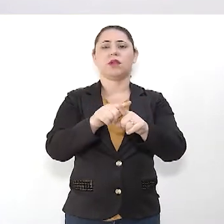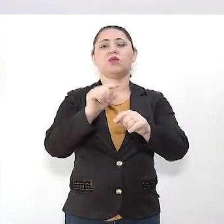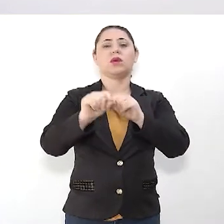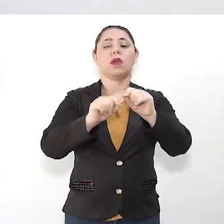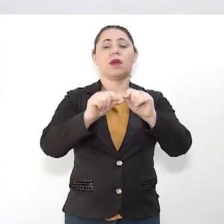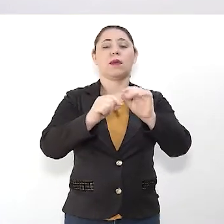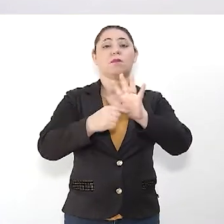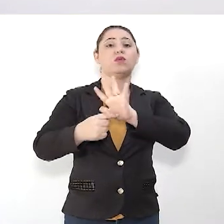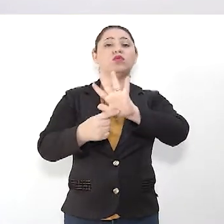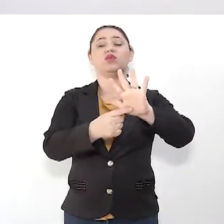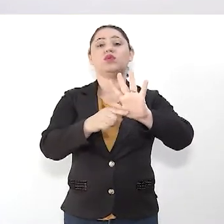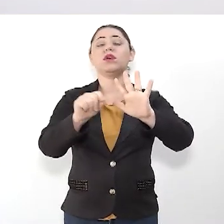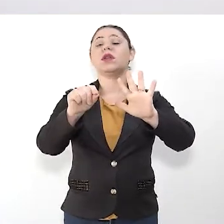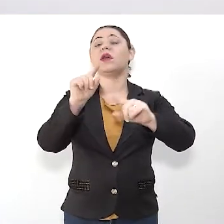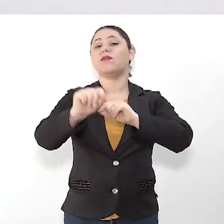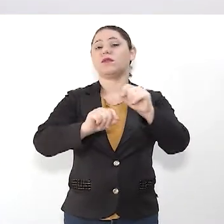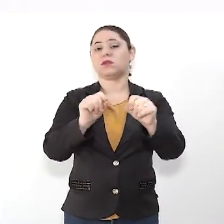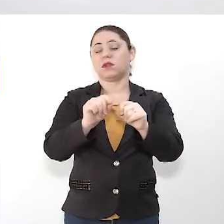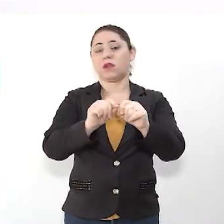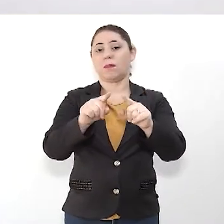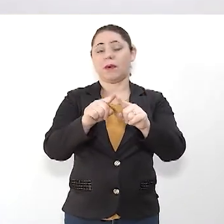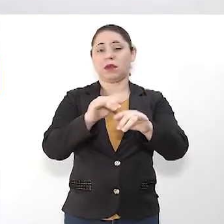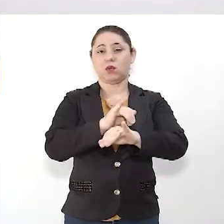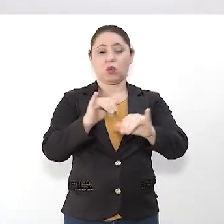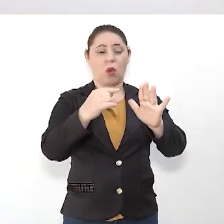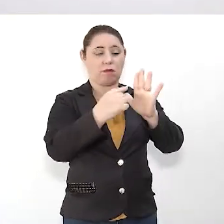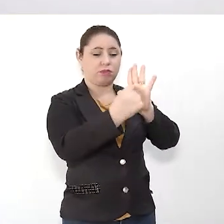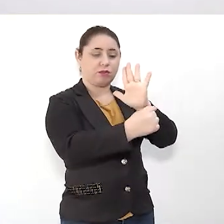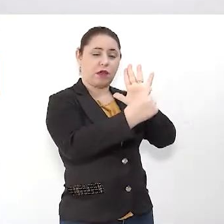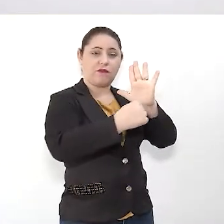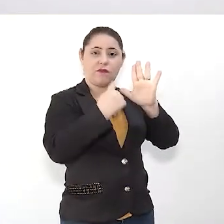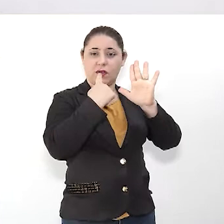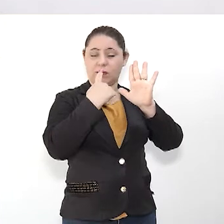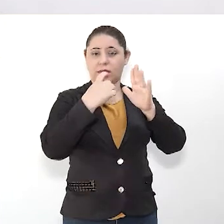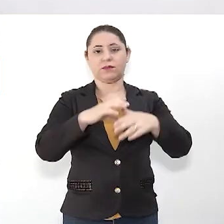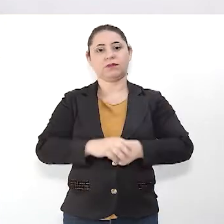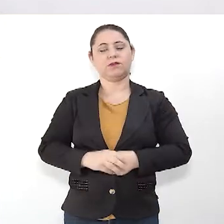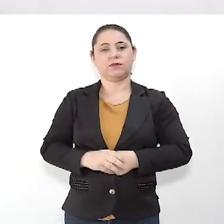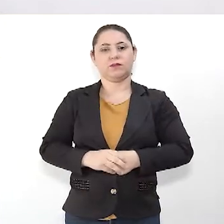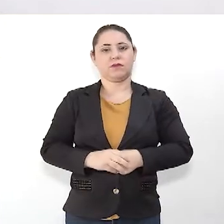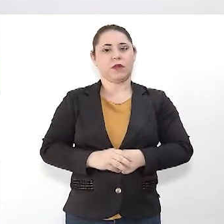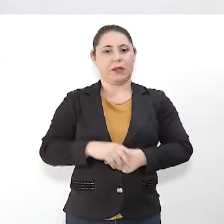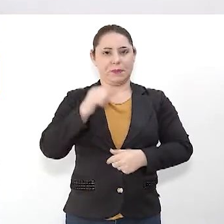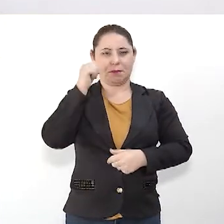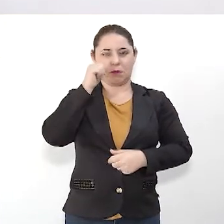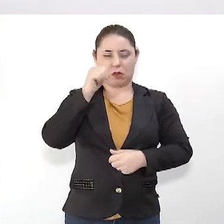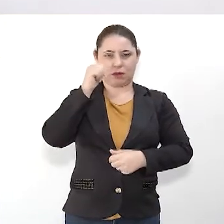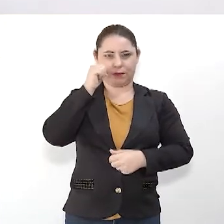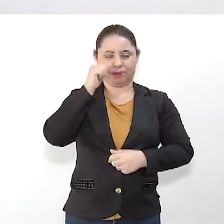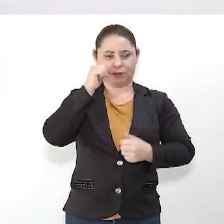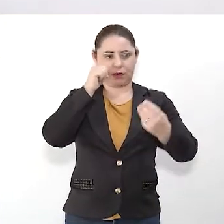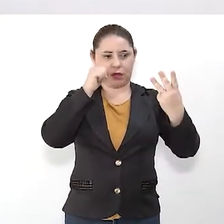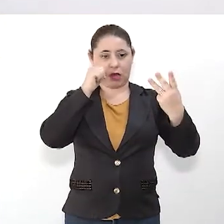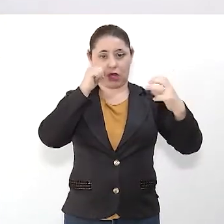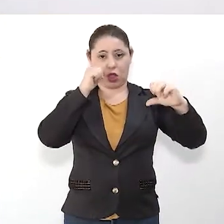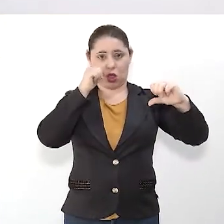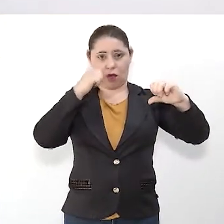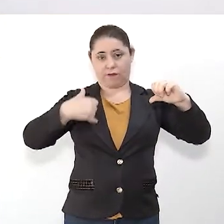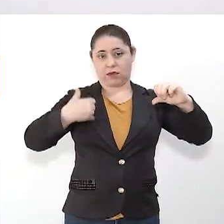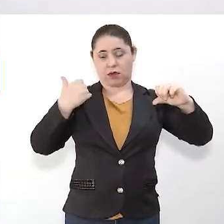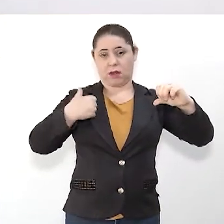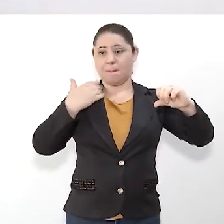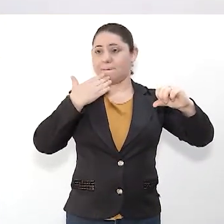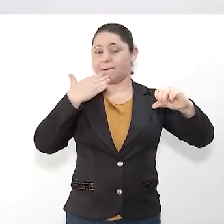estamos fazendo, dando publicidade aos nossos atos e a essa campanha do sinal vermelho. Uma senhora de